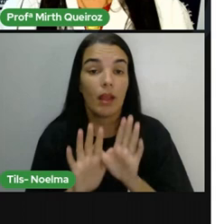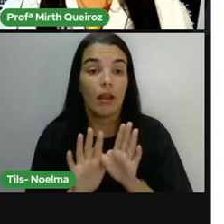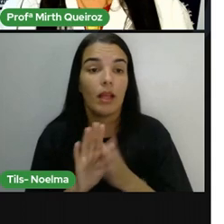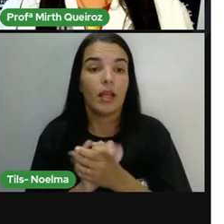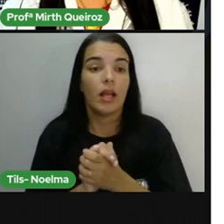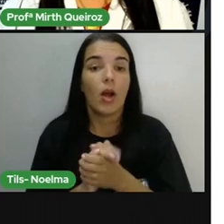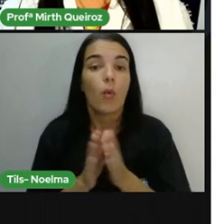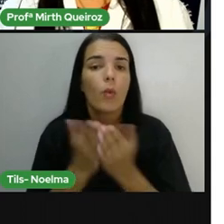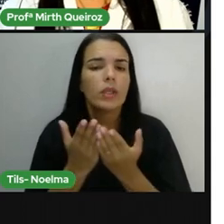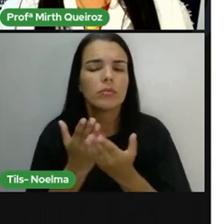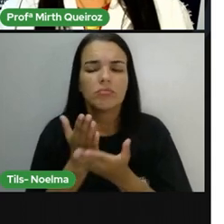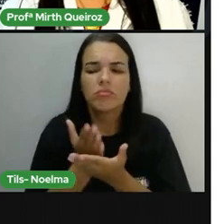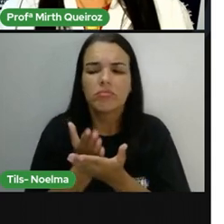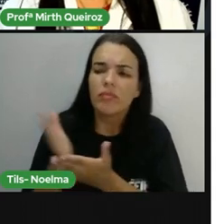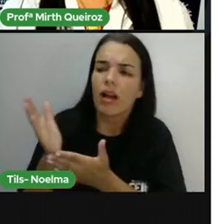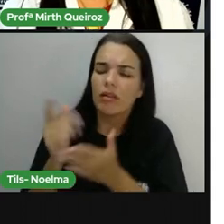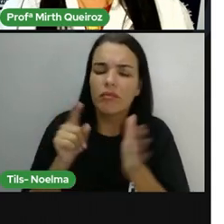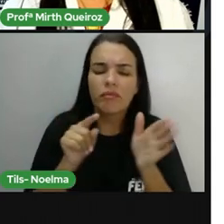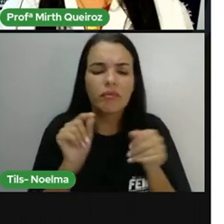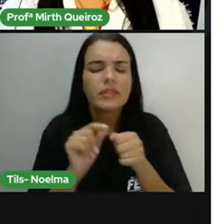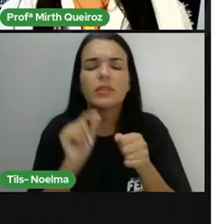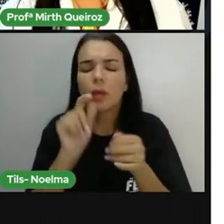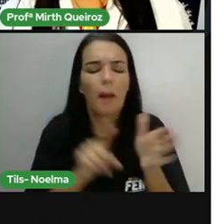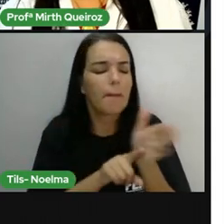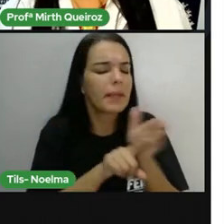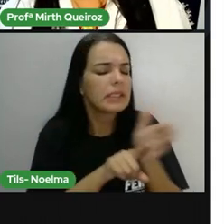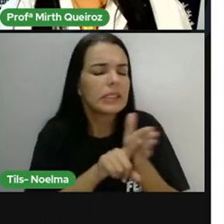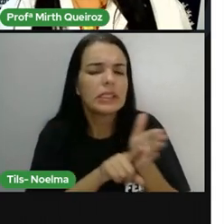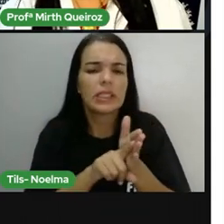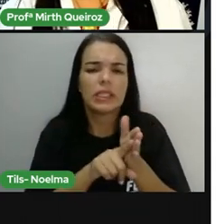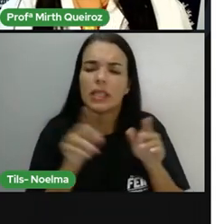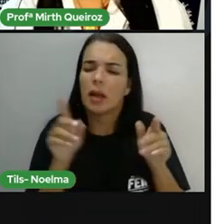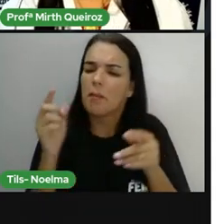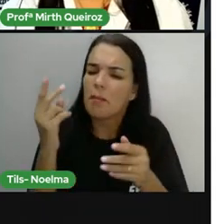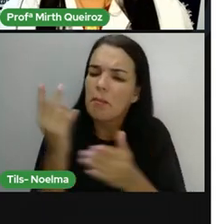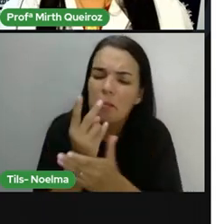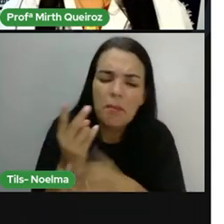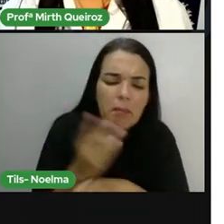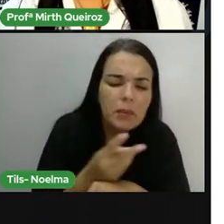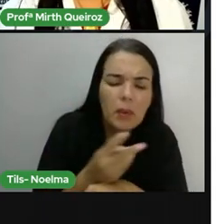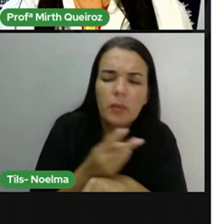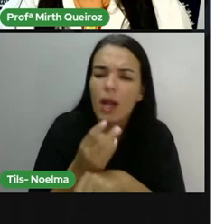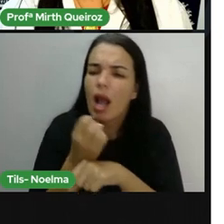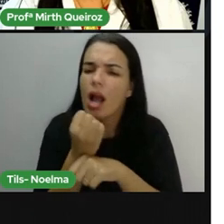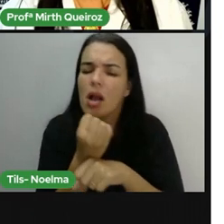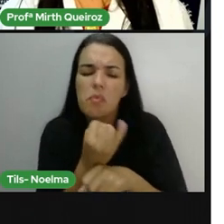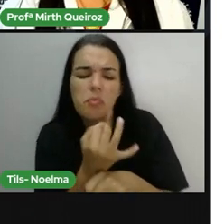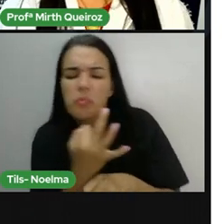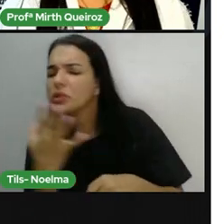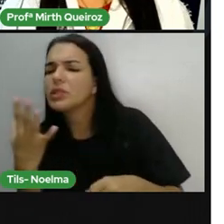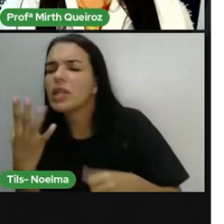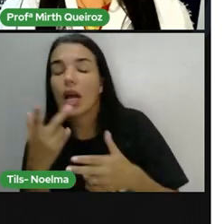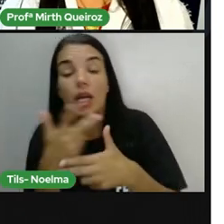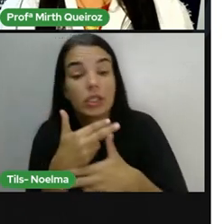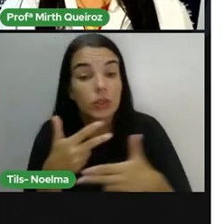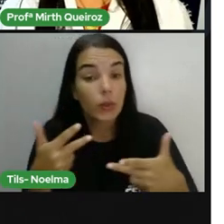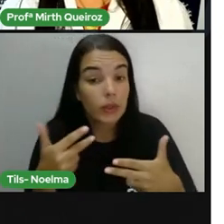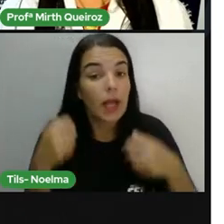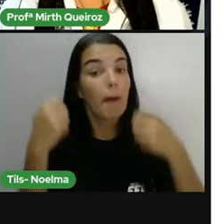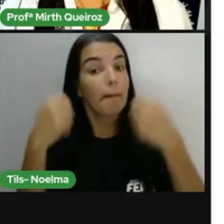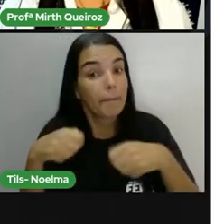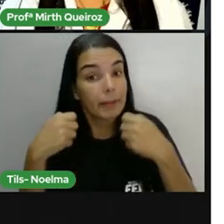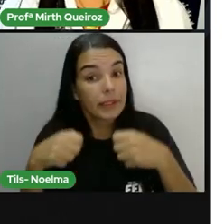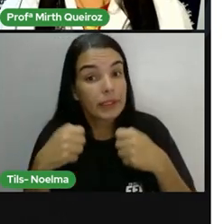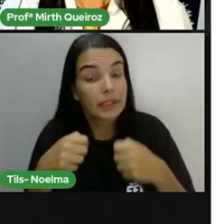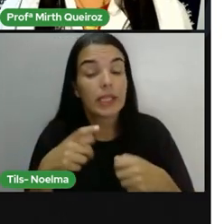vai fazer uma pesquisa, que a gente vai catalogar, né? A gente quer saber a quantidade de algo. A gente, depois, tem que